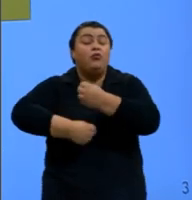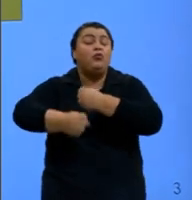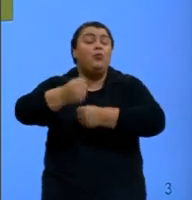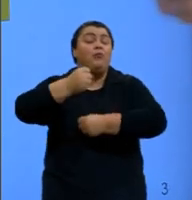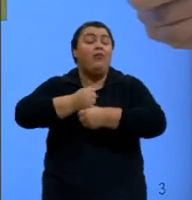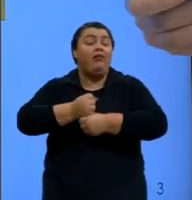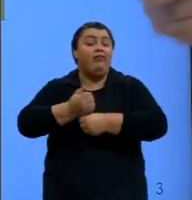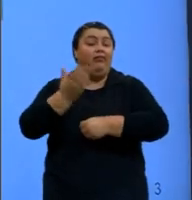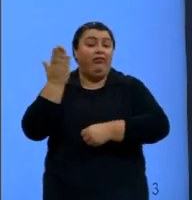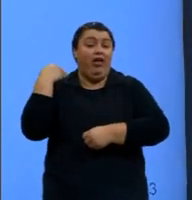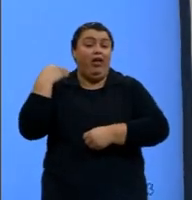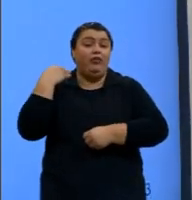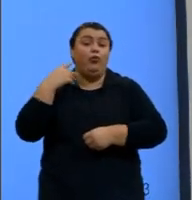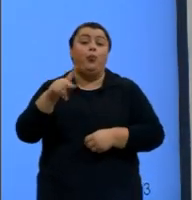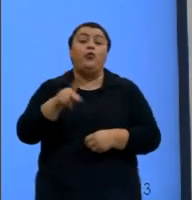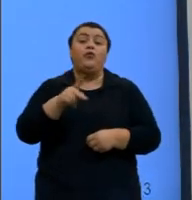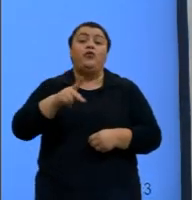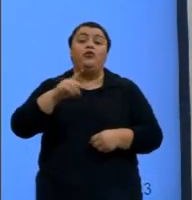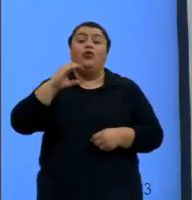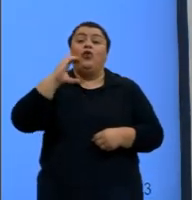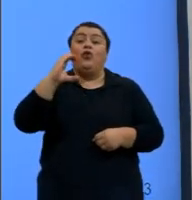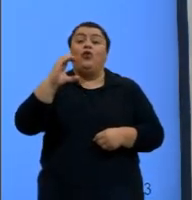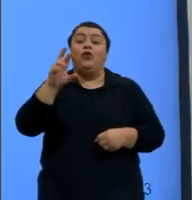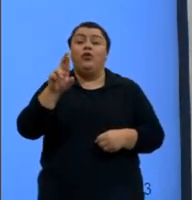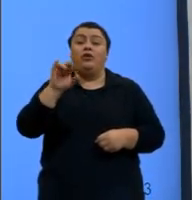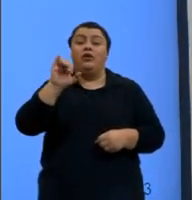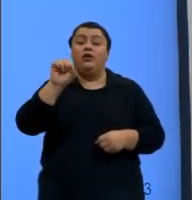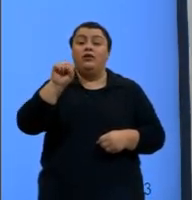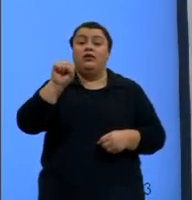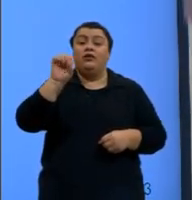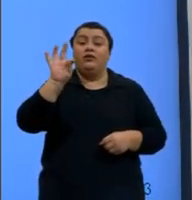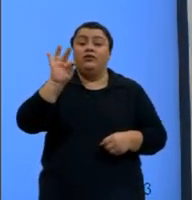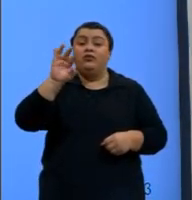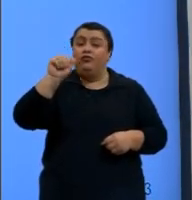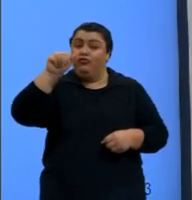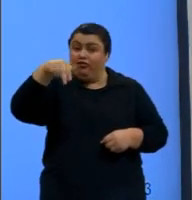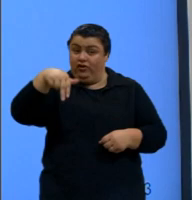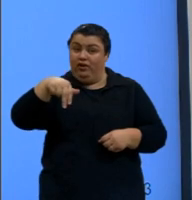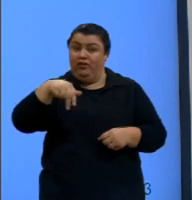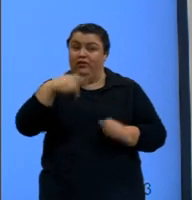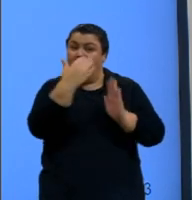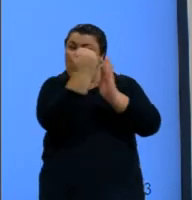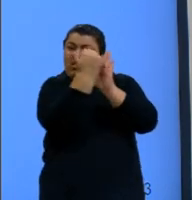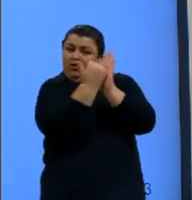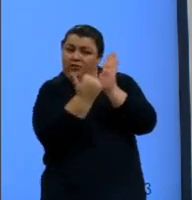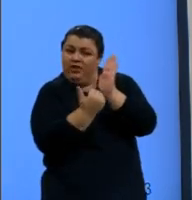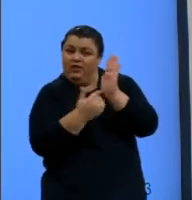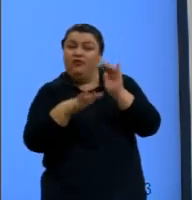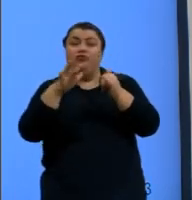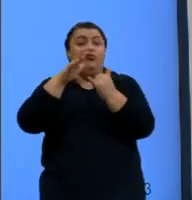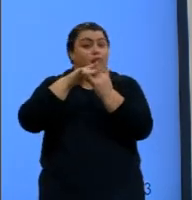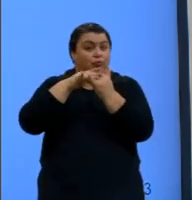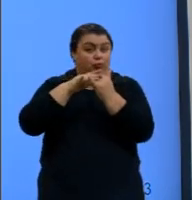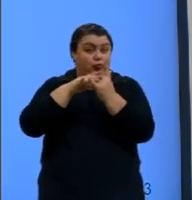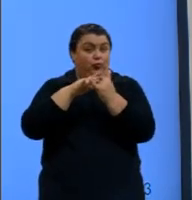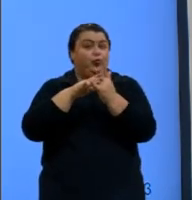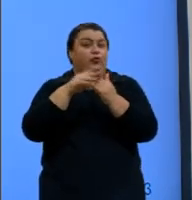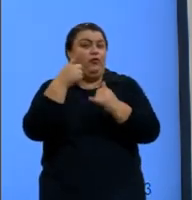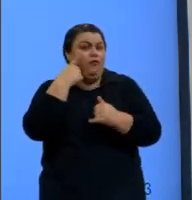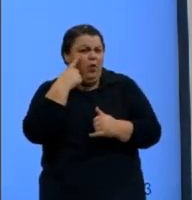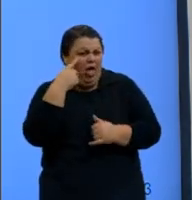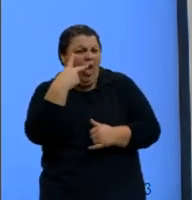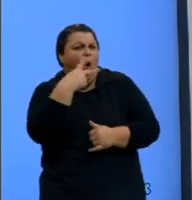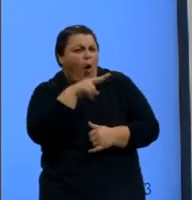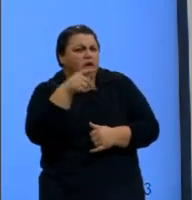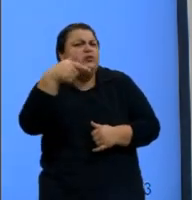Christian que ministrou as aulas de filosofia e sociologia do ano passado, estão lá no repositório. Eu convido vocês também que vão lá, assistam